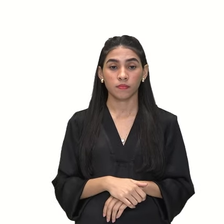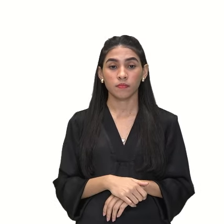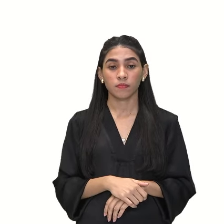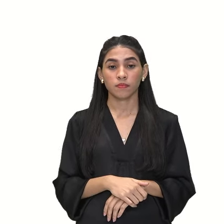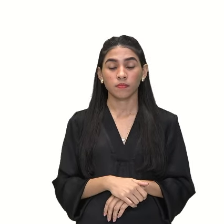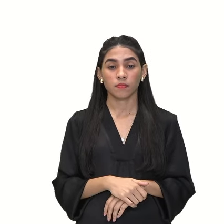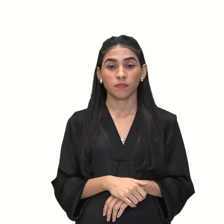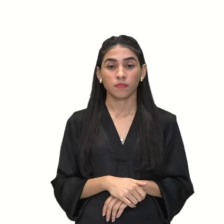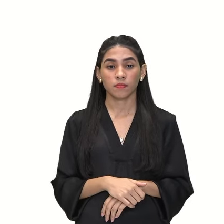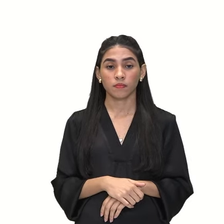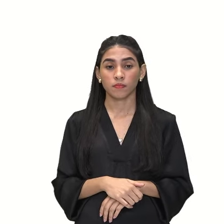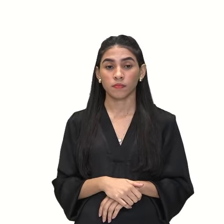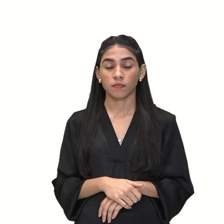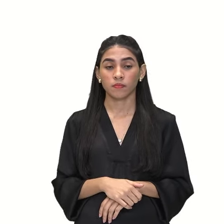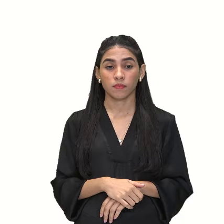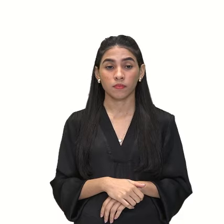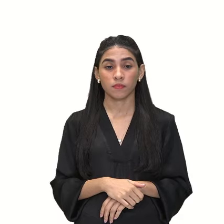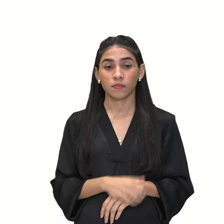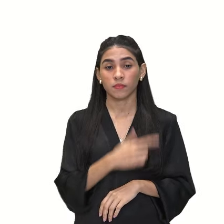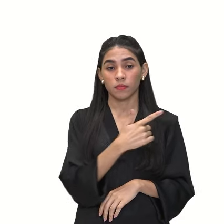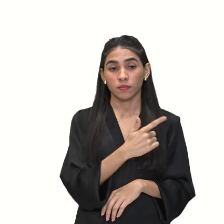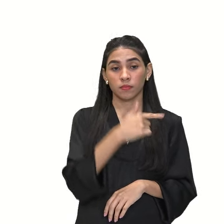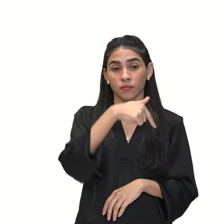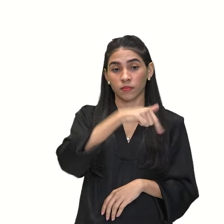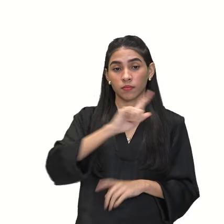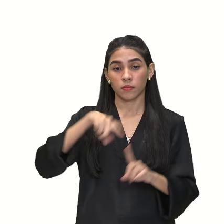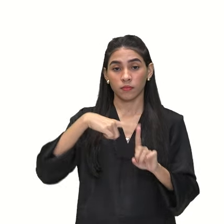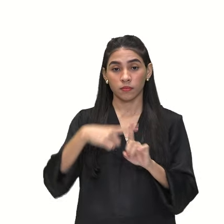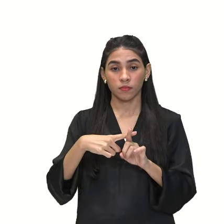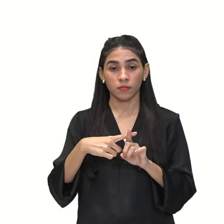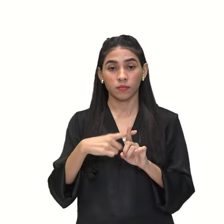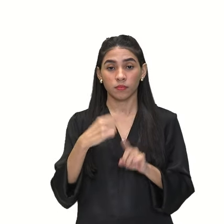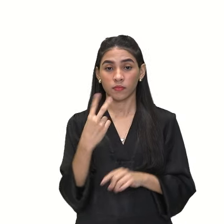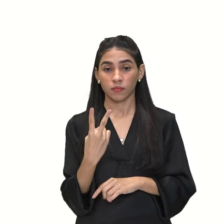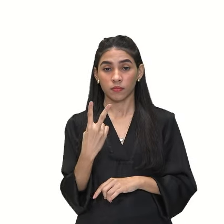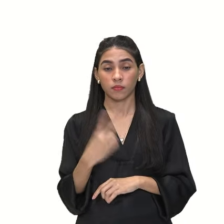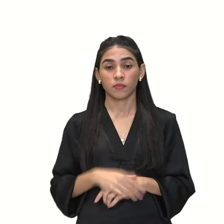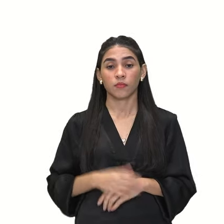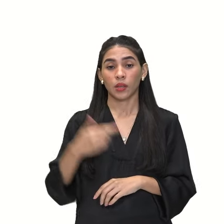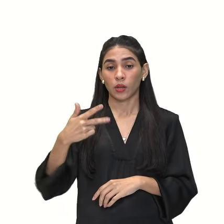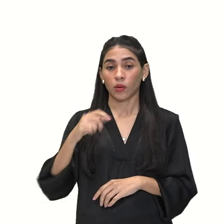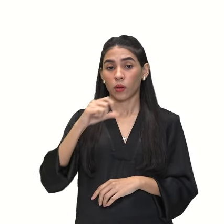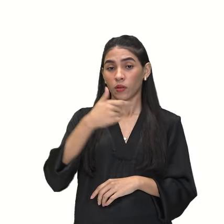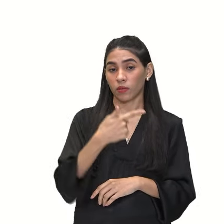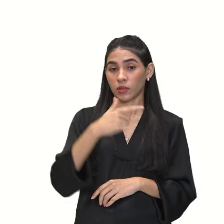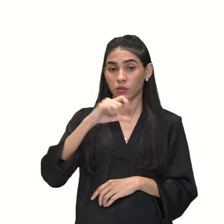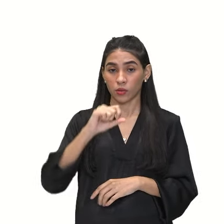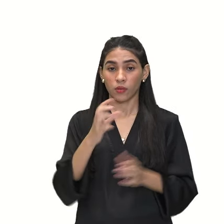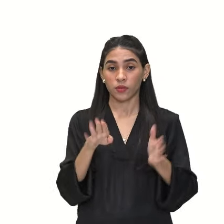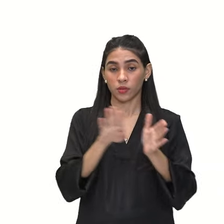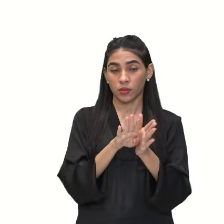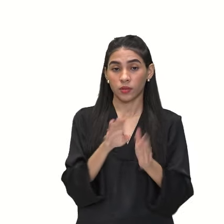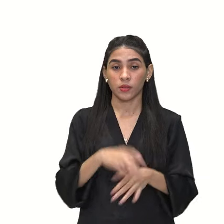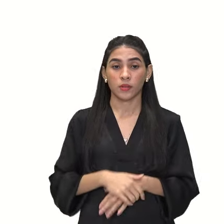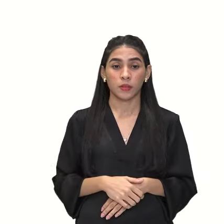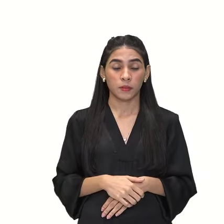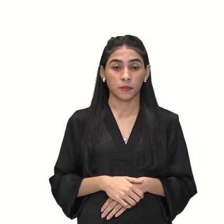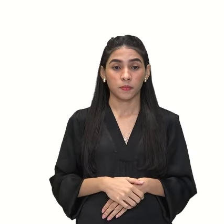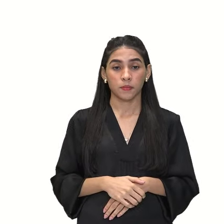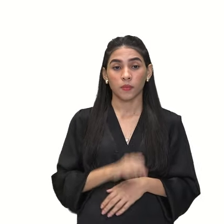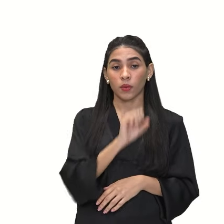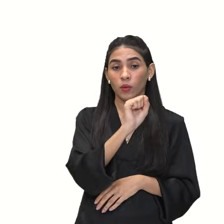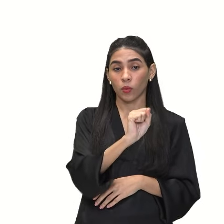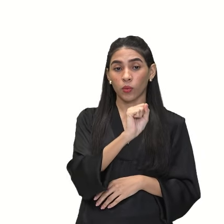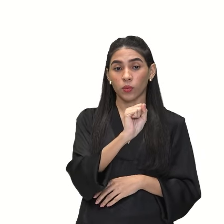na região 2. 27 com 2, 29 chegando, né? E